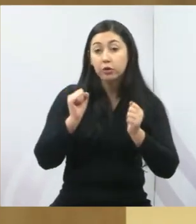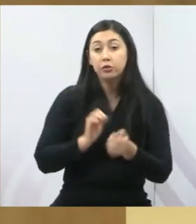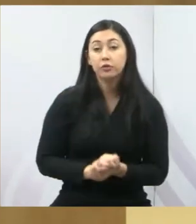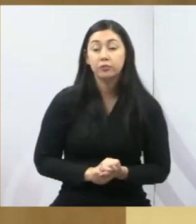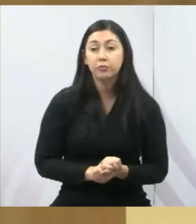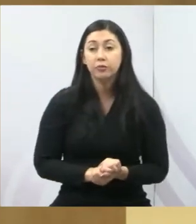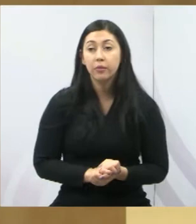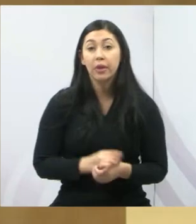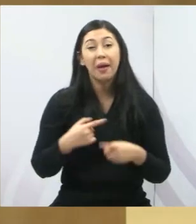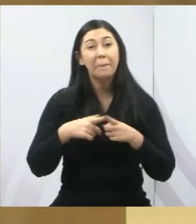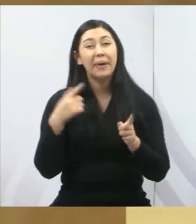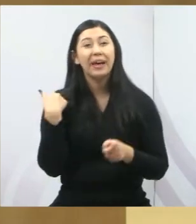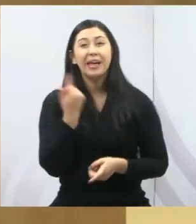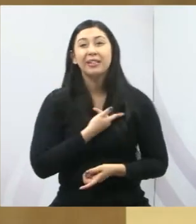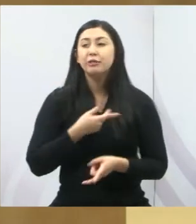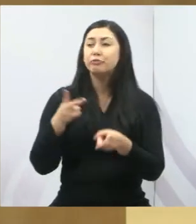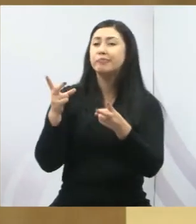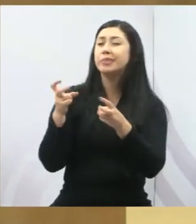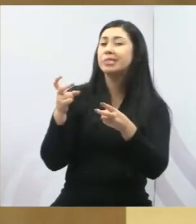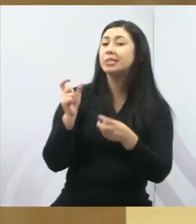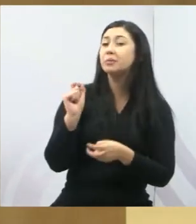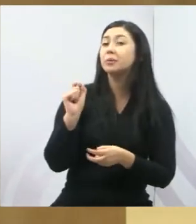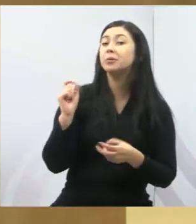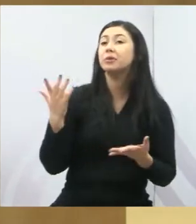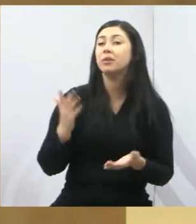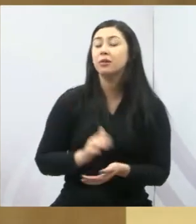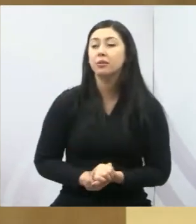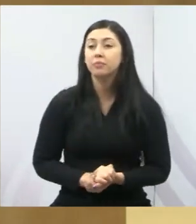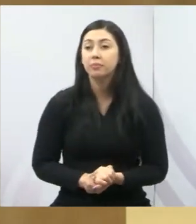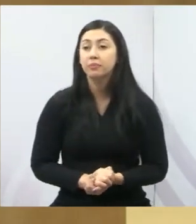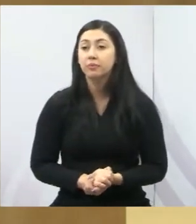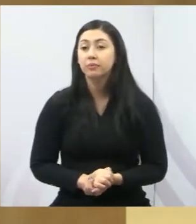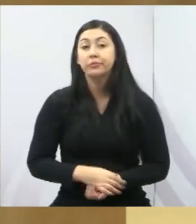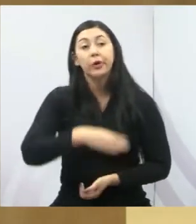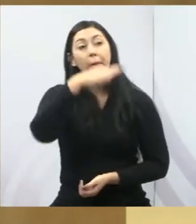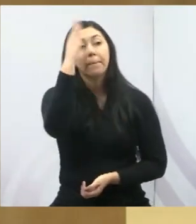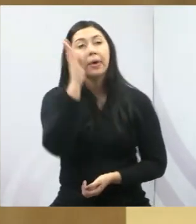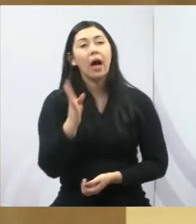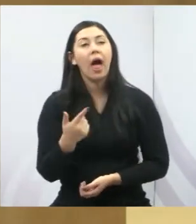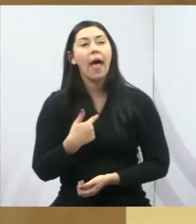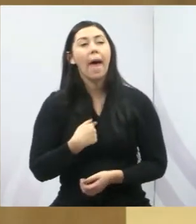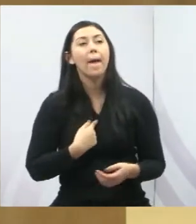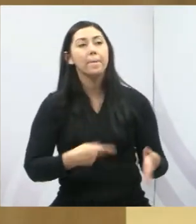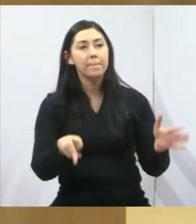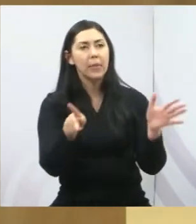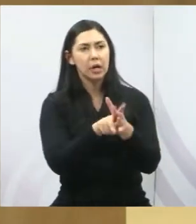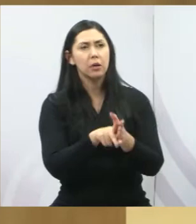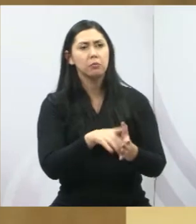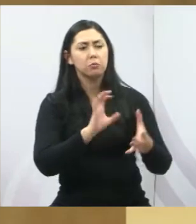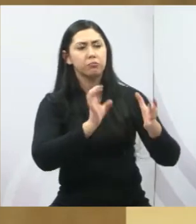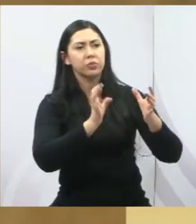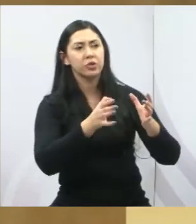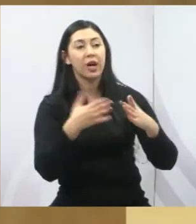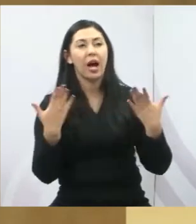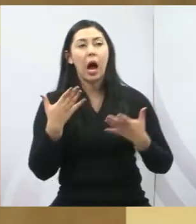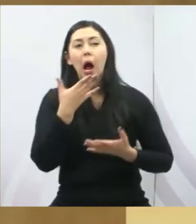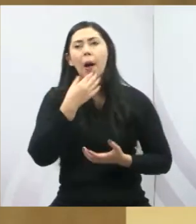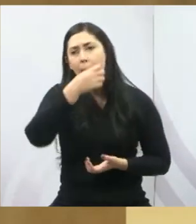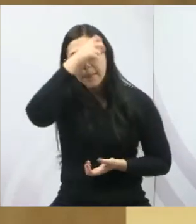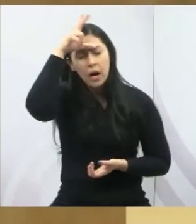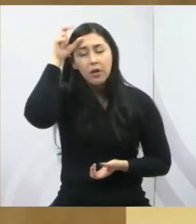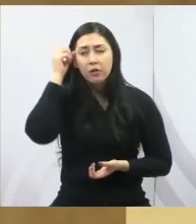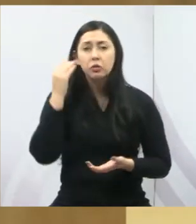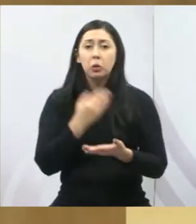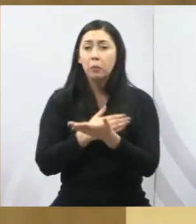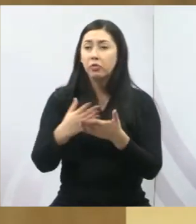E o que se vê nesse país é assim. Eu sou de um partido, quando meu prefeito assume, aí na câmara